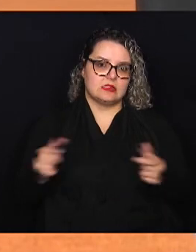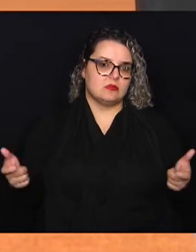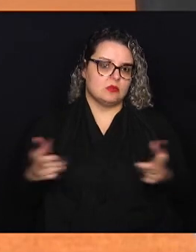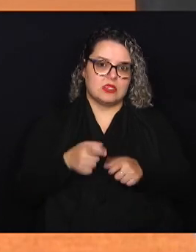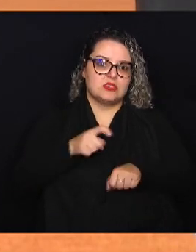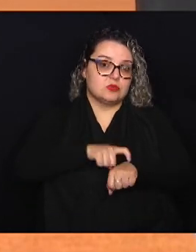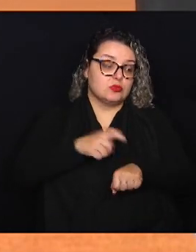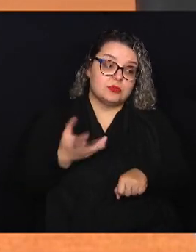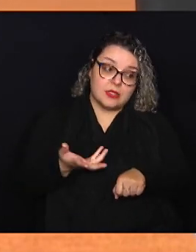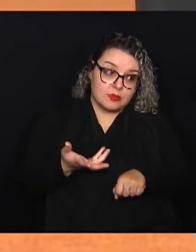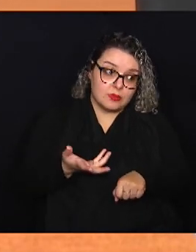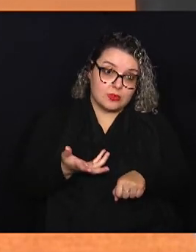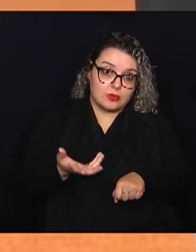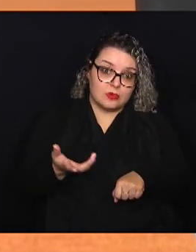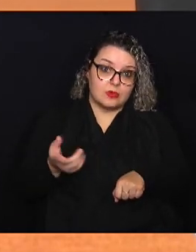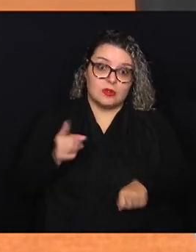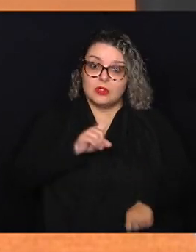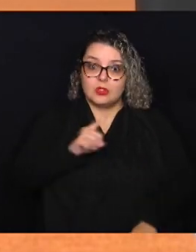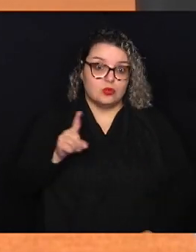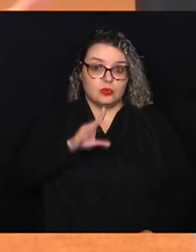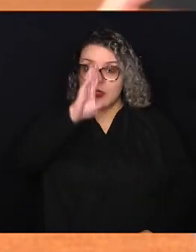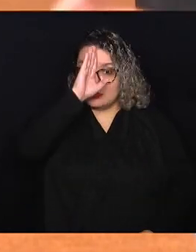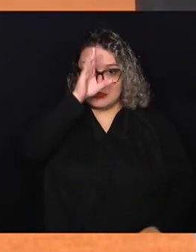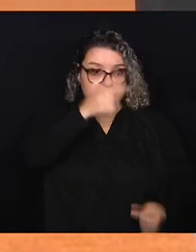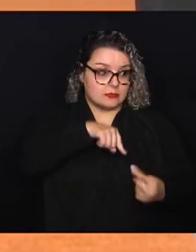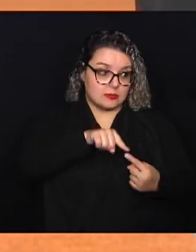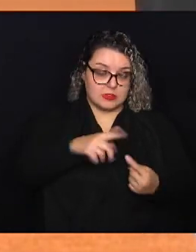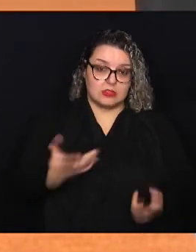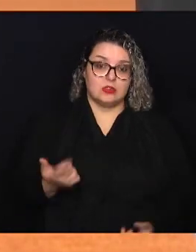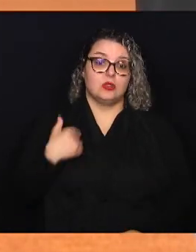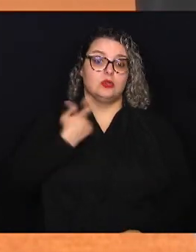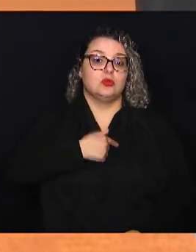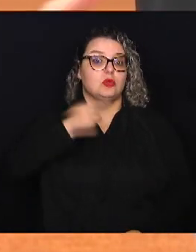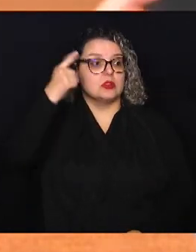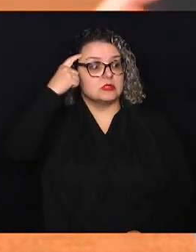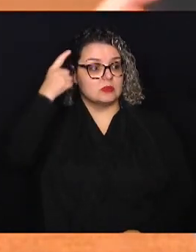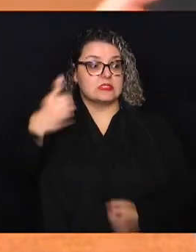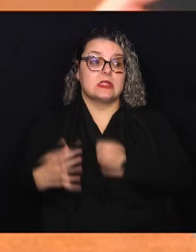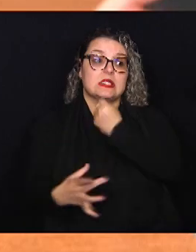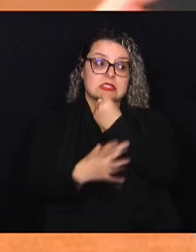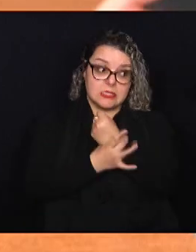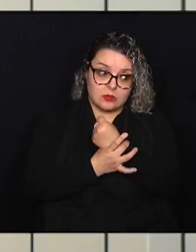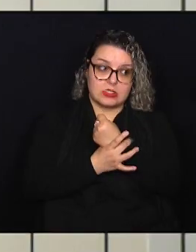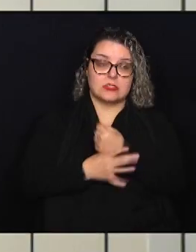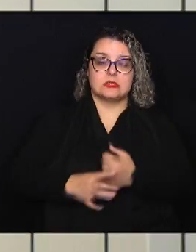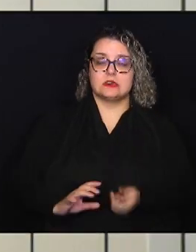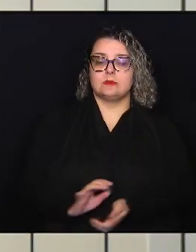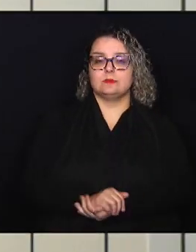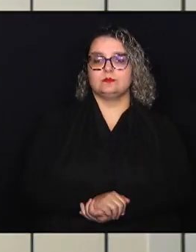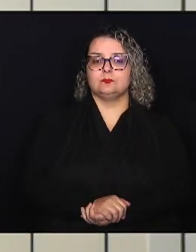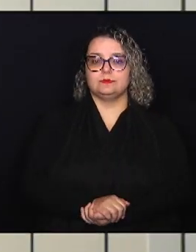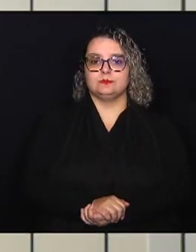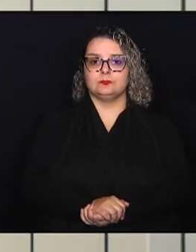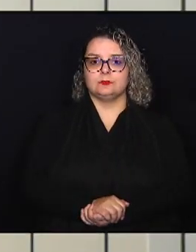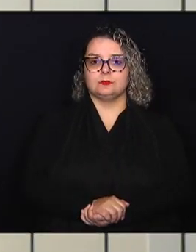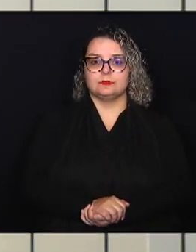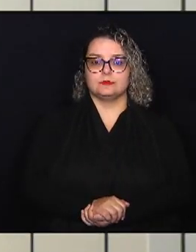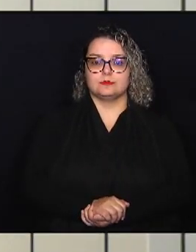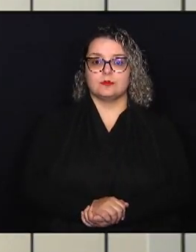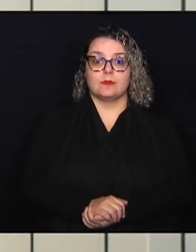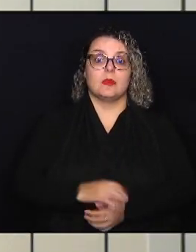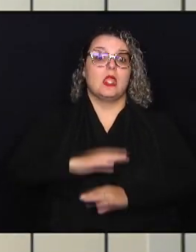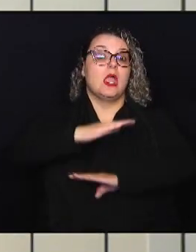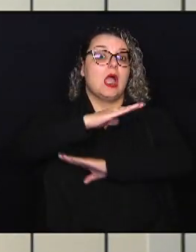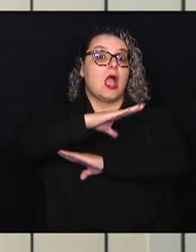o tempo não é o principal objetivo nós temos que pensar na segurança A Câmara